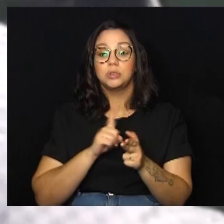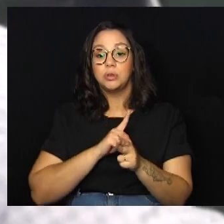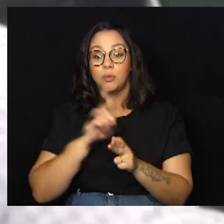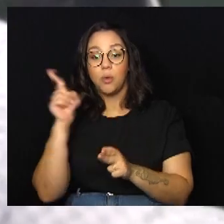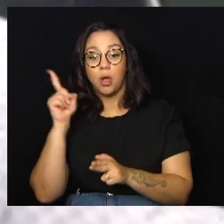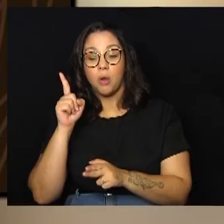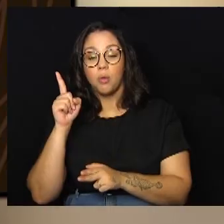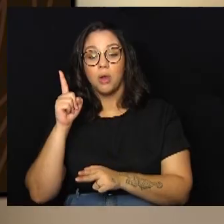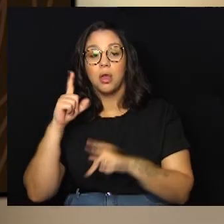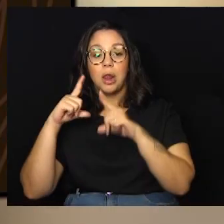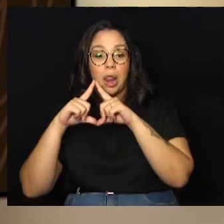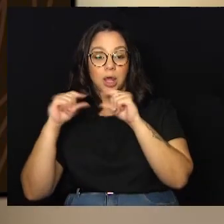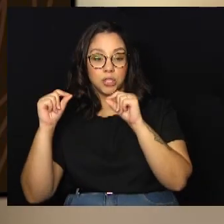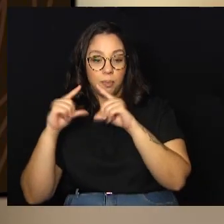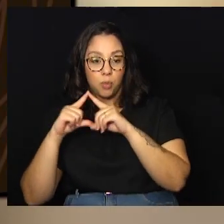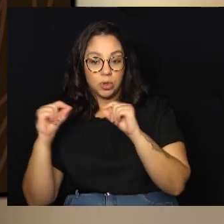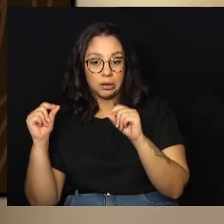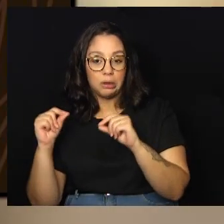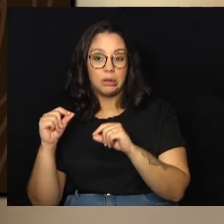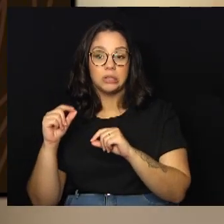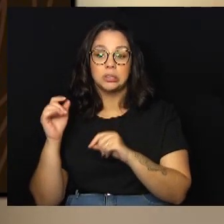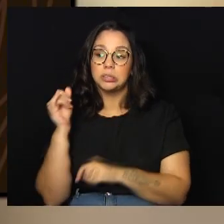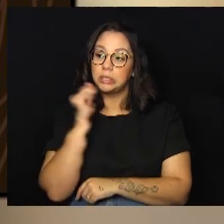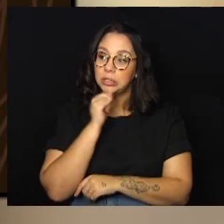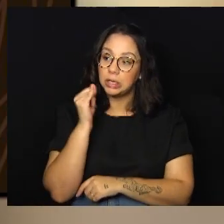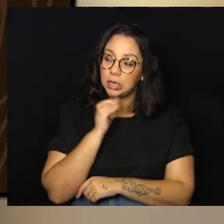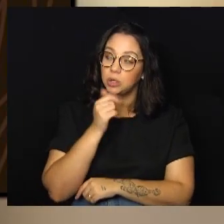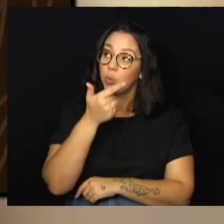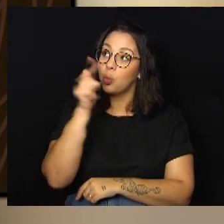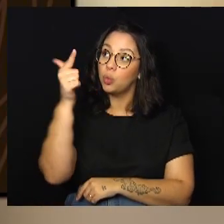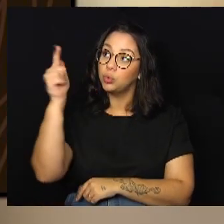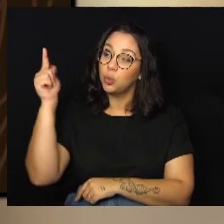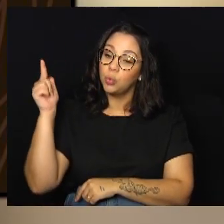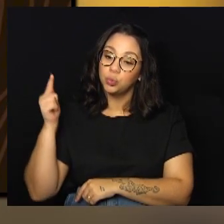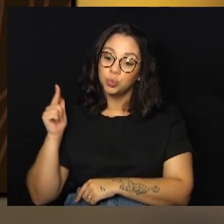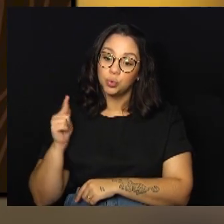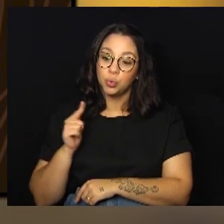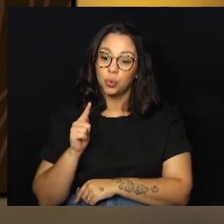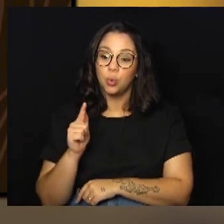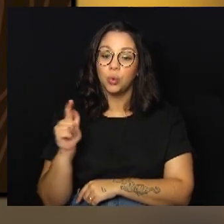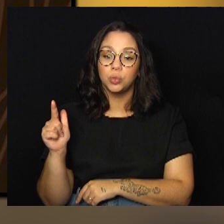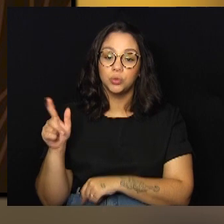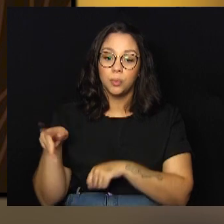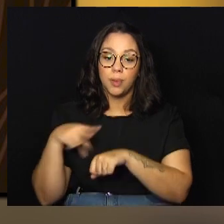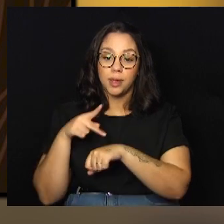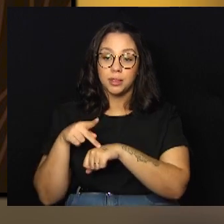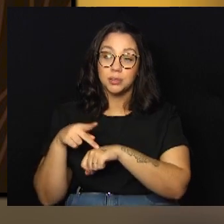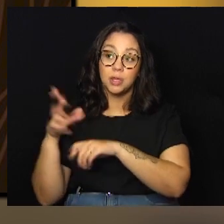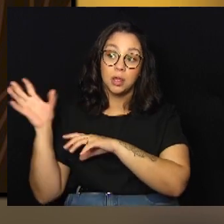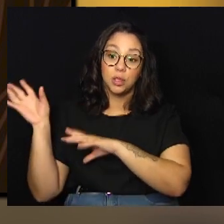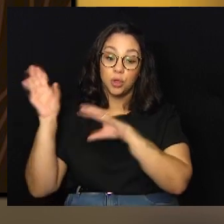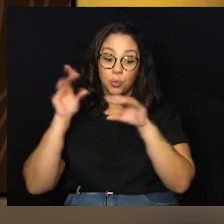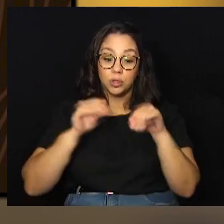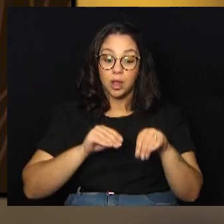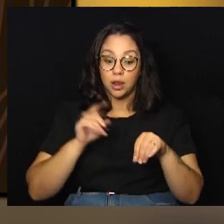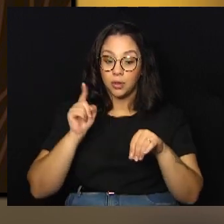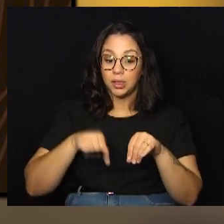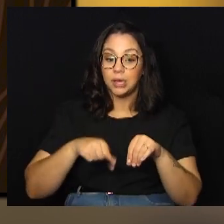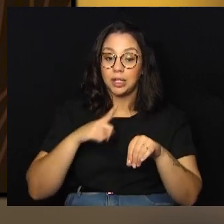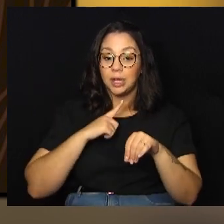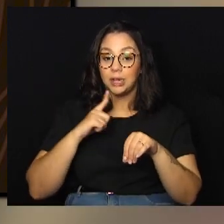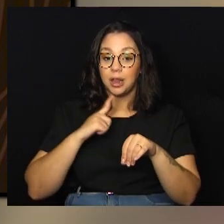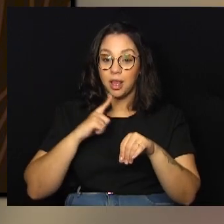japoneses, aos italianos, entre outras nações, que vieram ao Brasil como imigrantes.